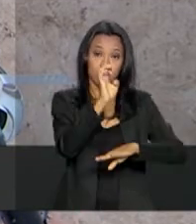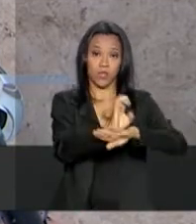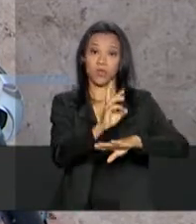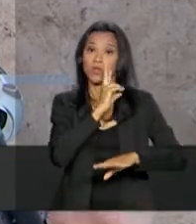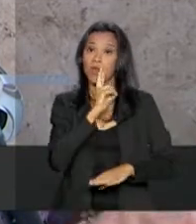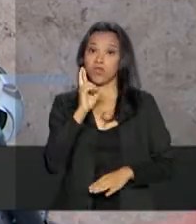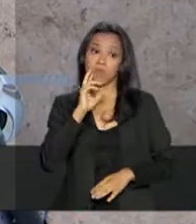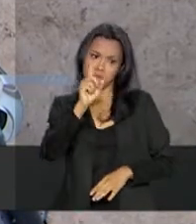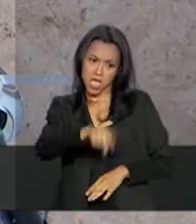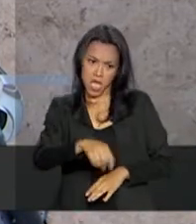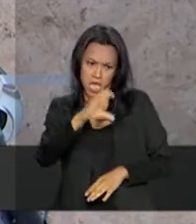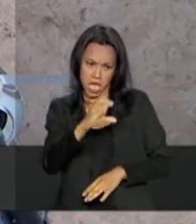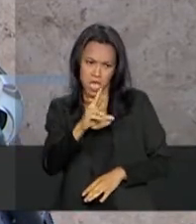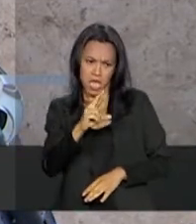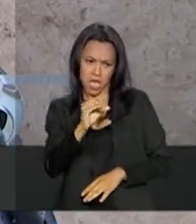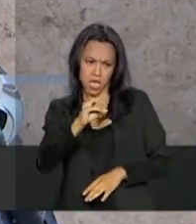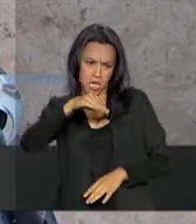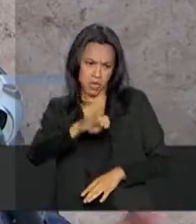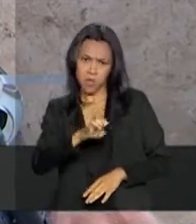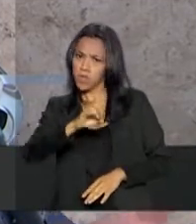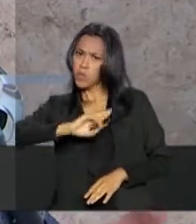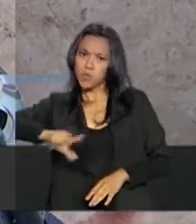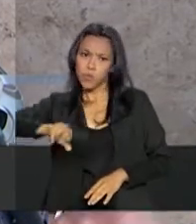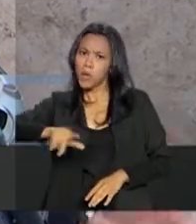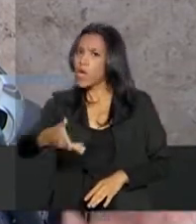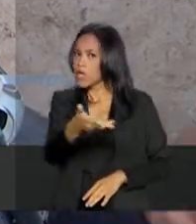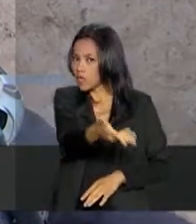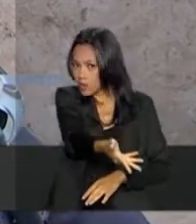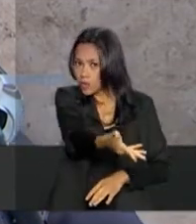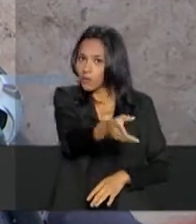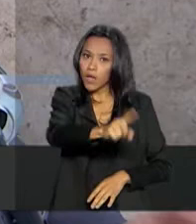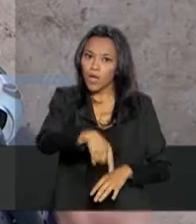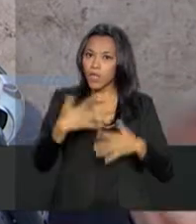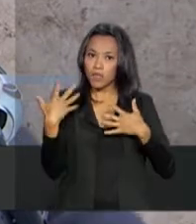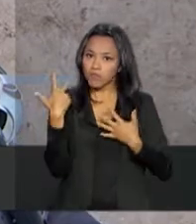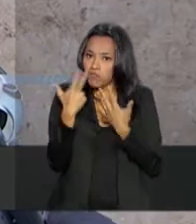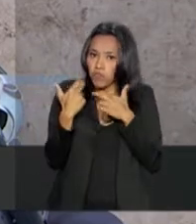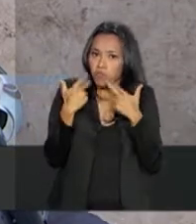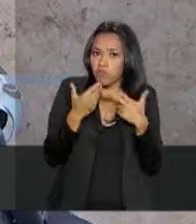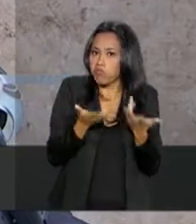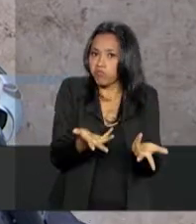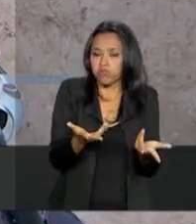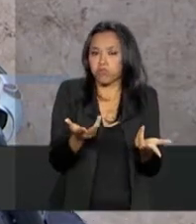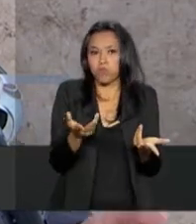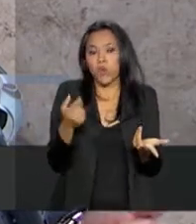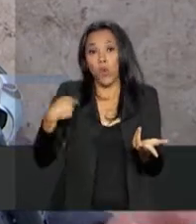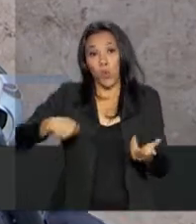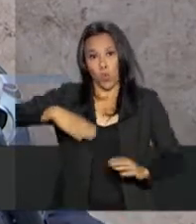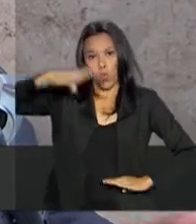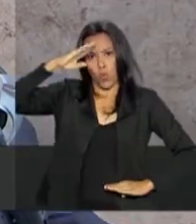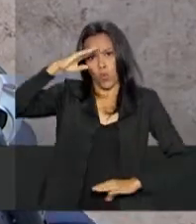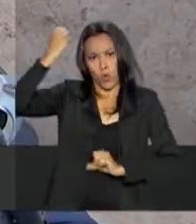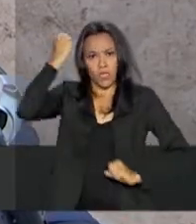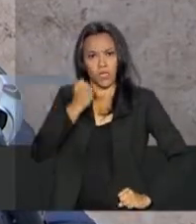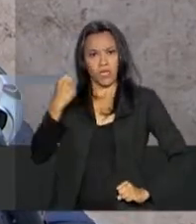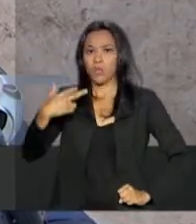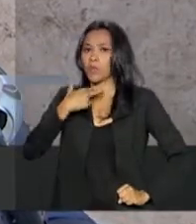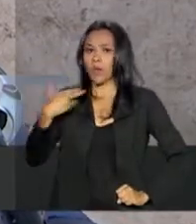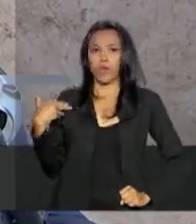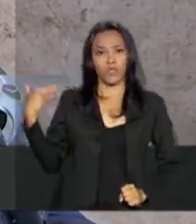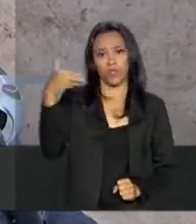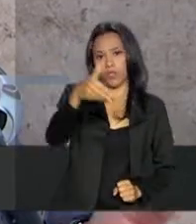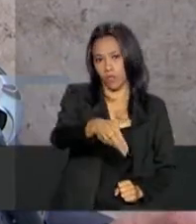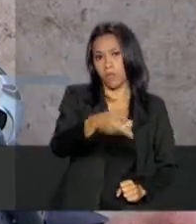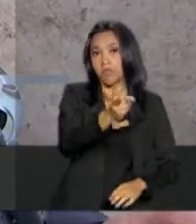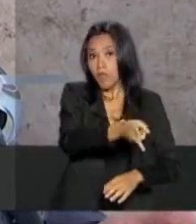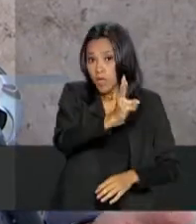configuram crime, não são crimes transfronteriços. São crimes comuns. Nesses, o Exército não pode agir, mesmo que esteja na região de